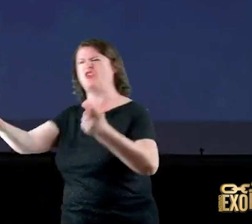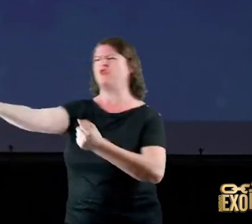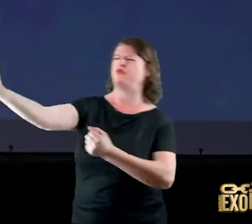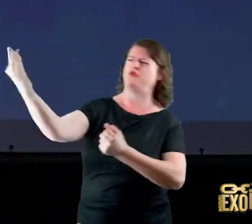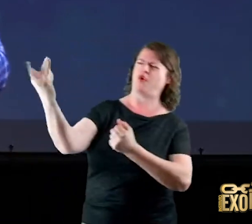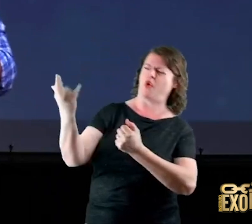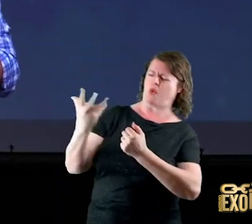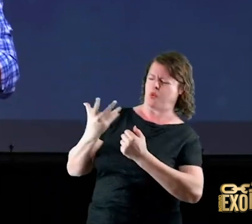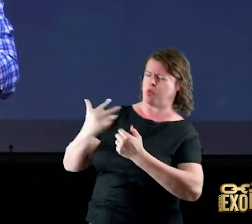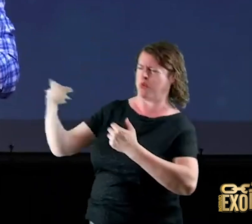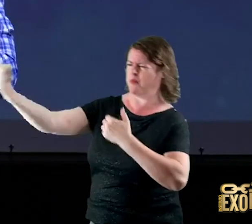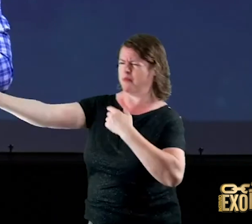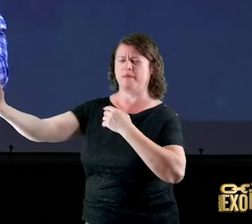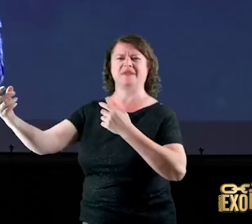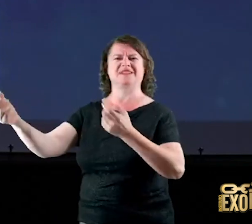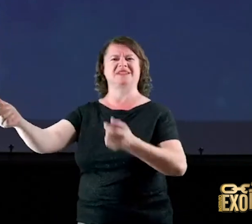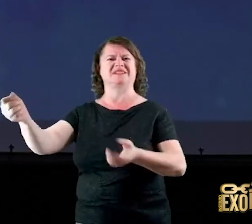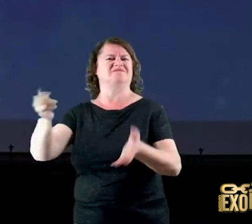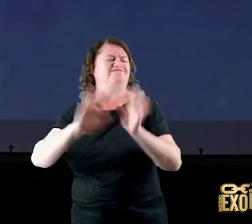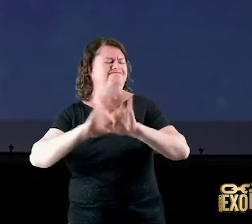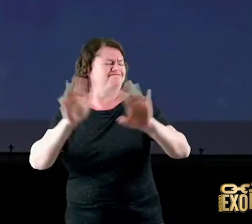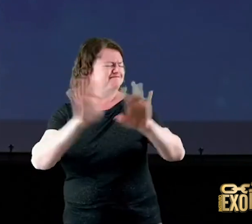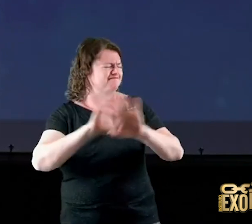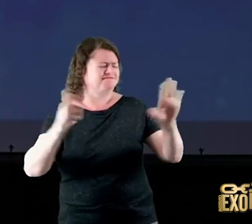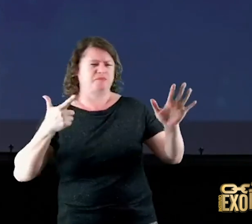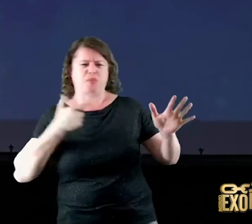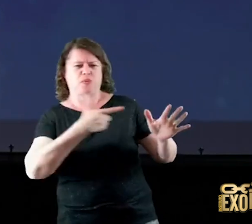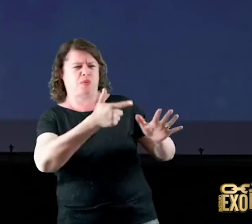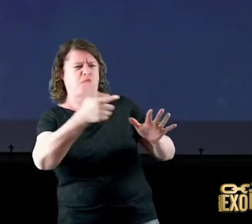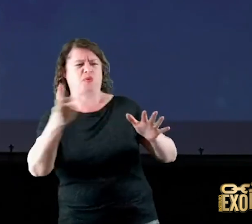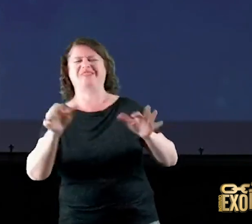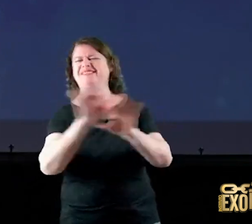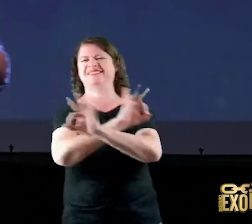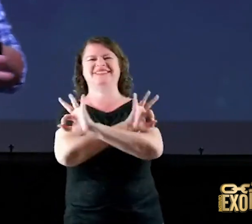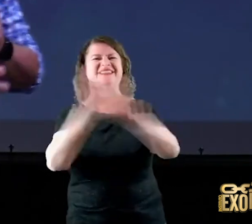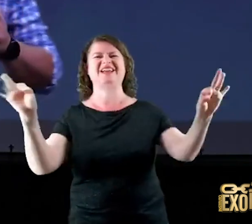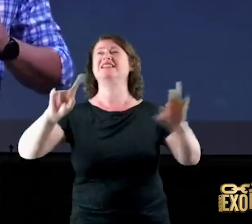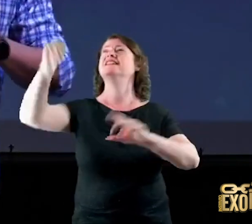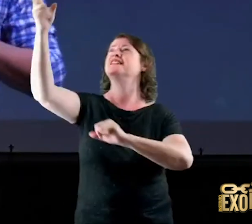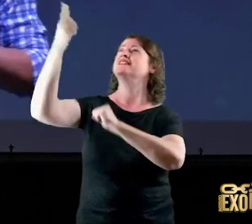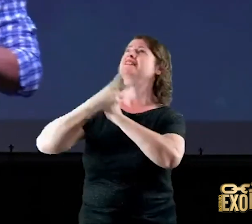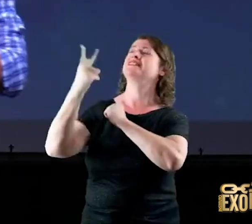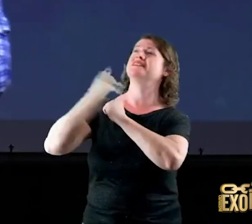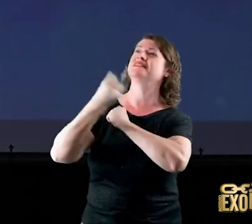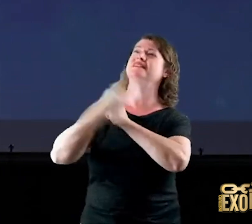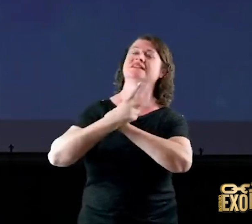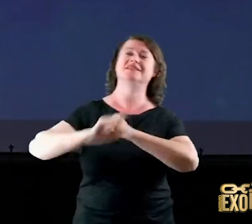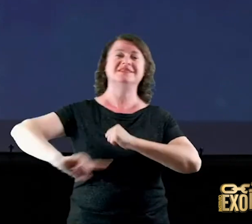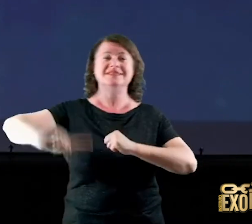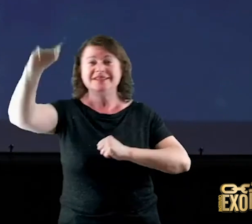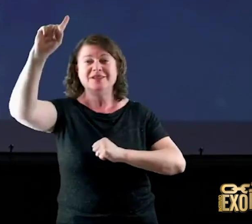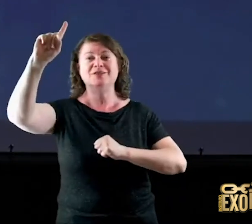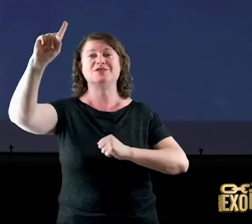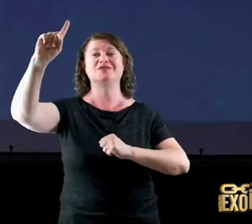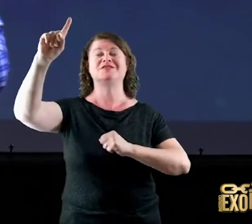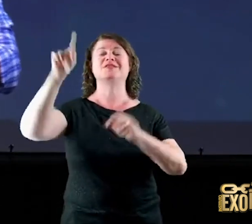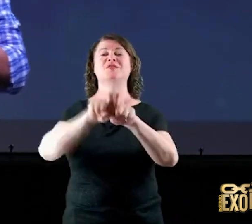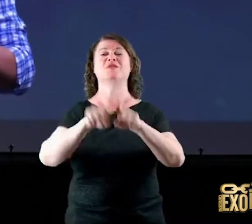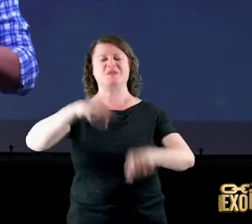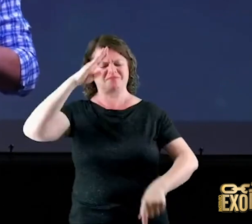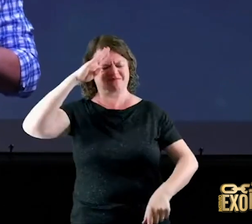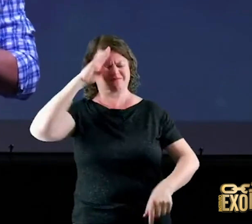Senhor é o nosso escudo Pai o Senhor é o nosso baluarte sou o nosso broquel Senhor sou é um sentinela